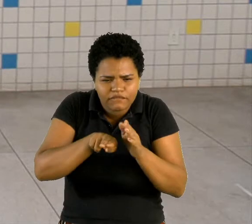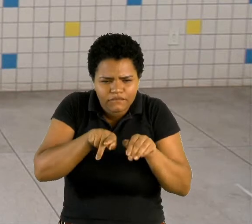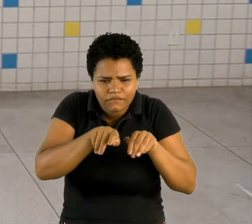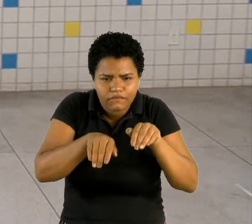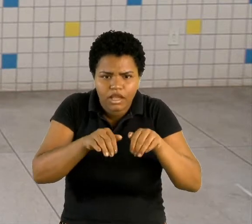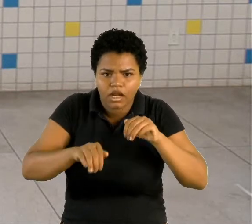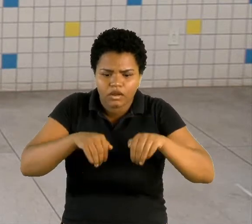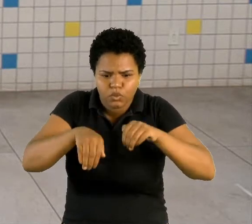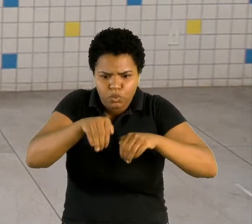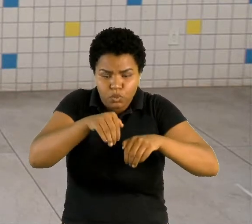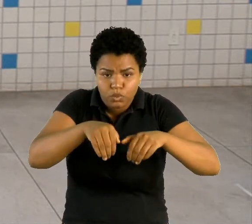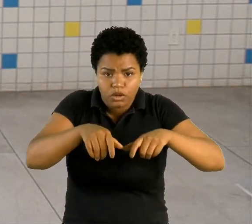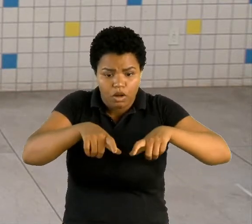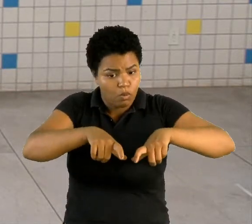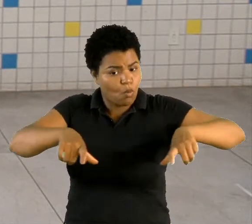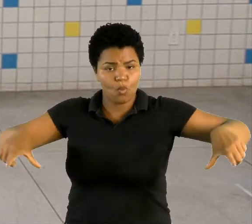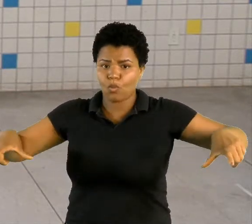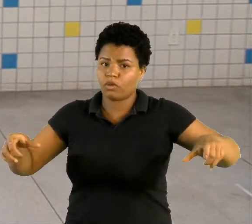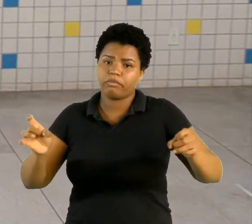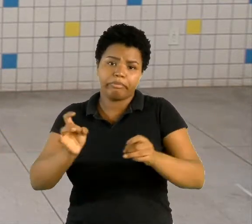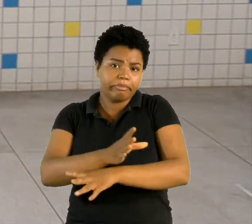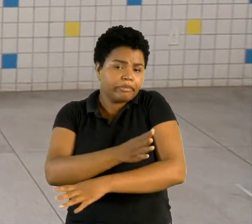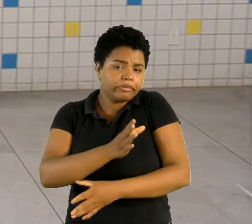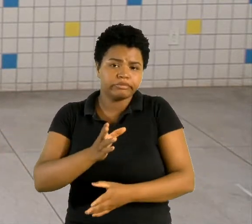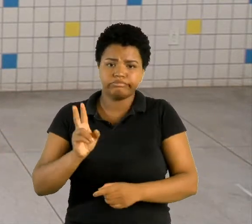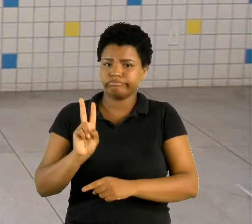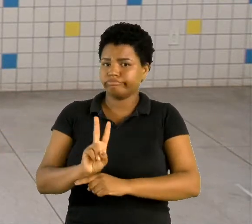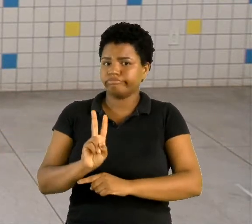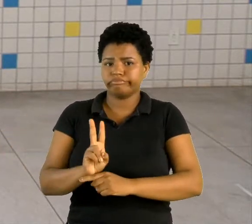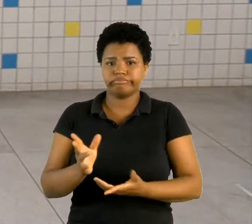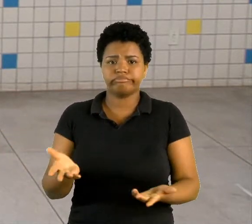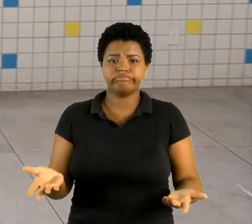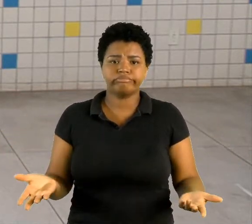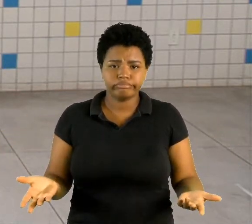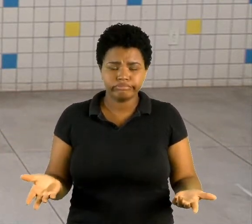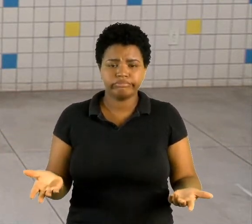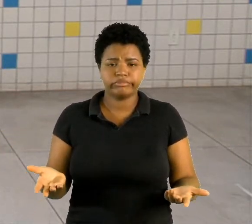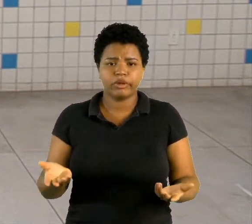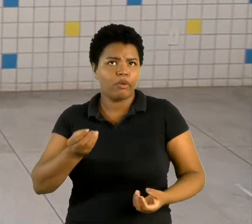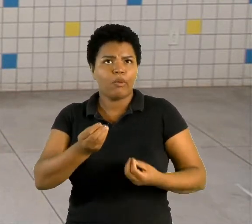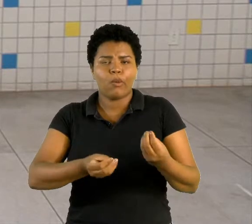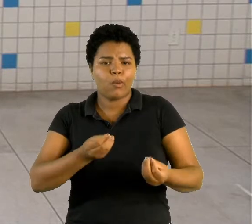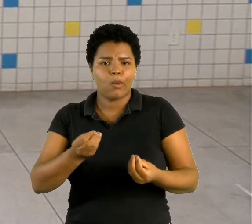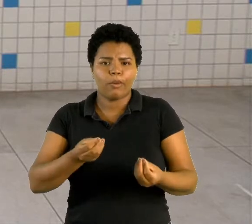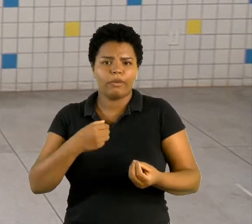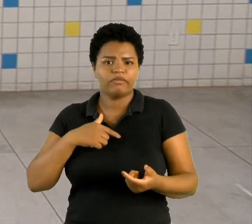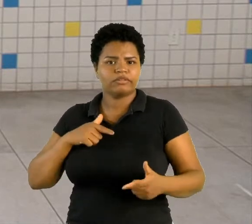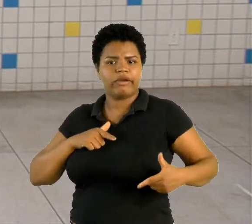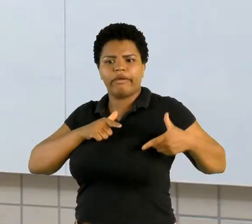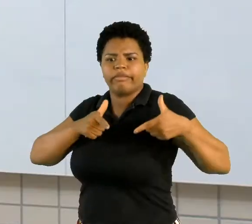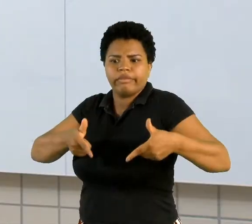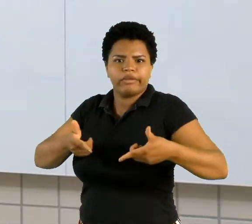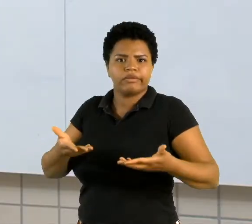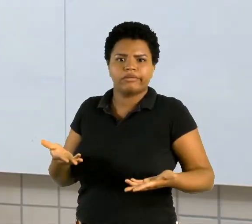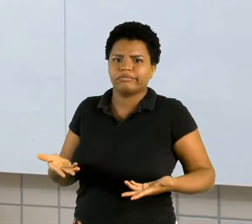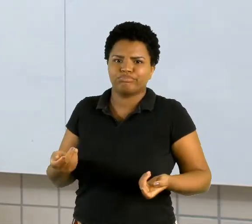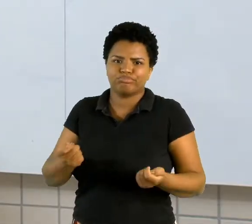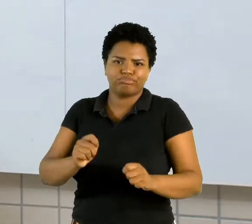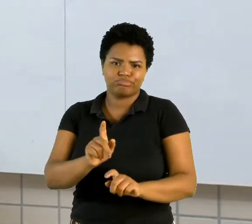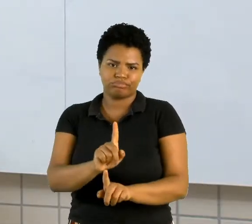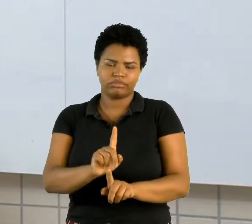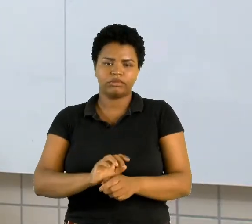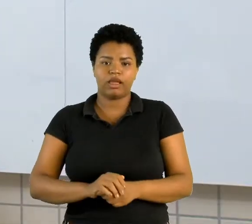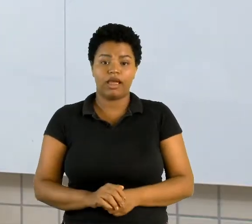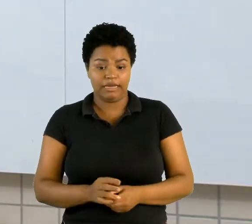e rapidamente estavam protegidos. Acabou. Como é que você conseguiria atacar esses soldados? E aí, quando você